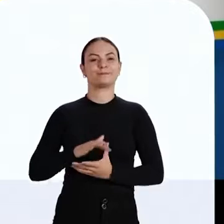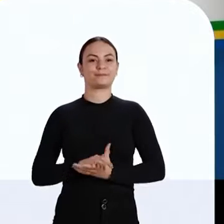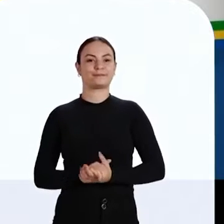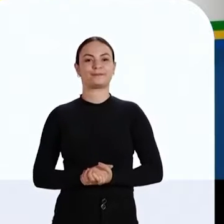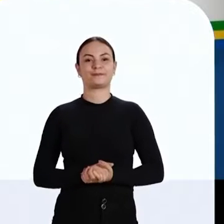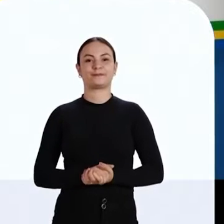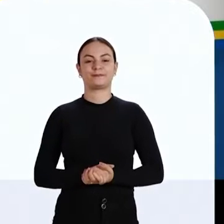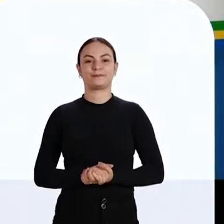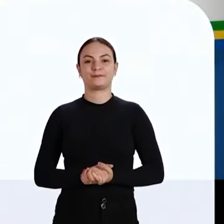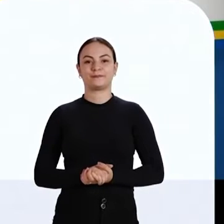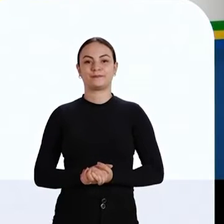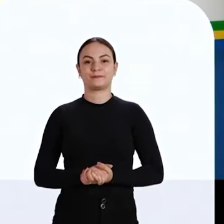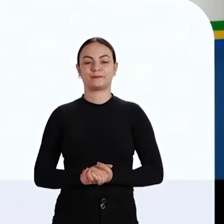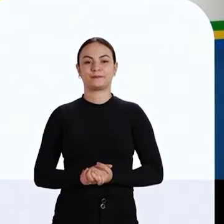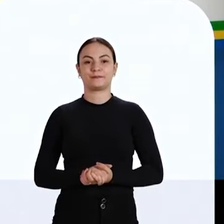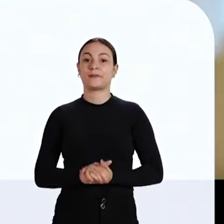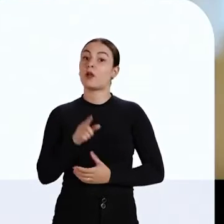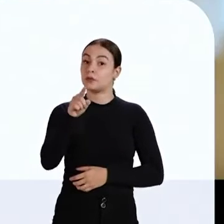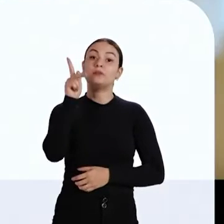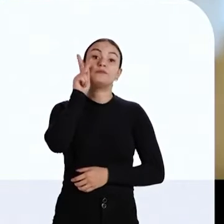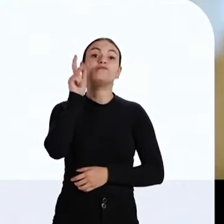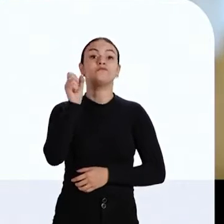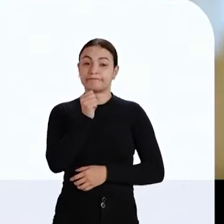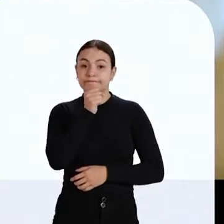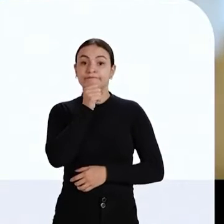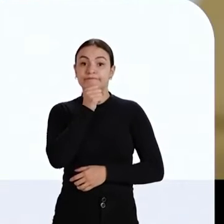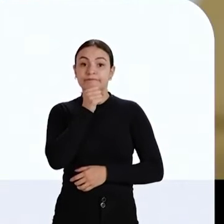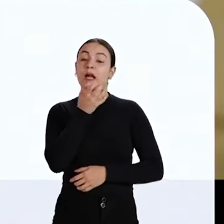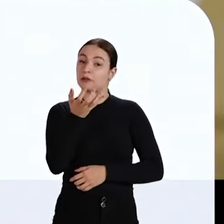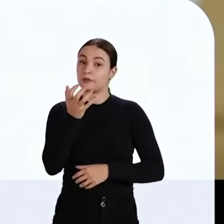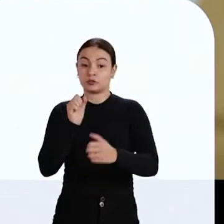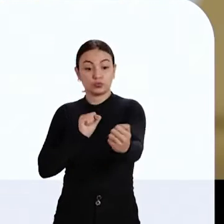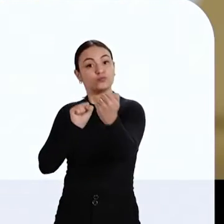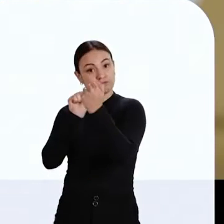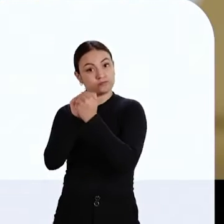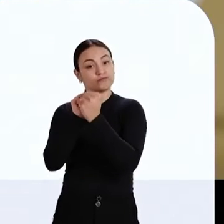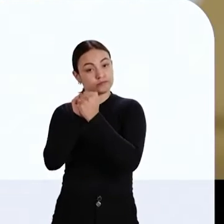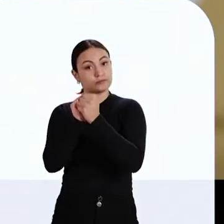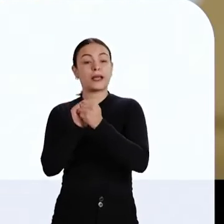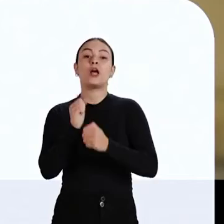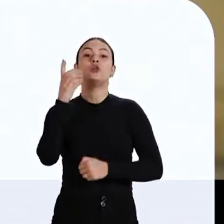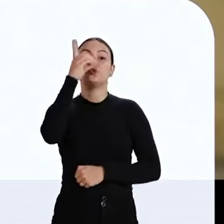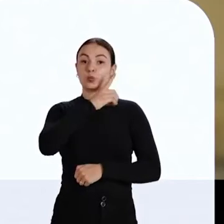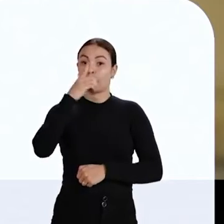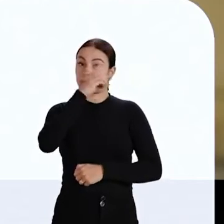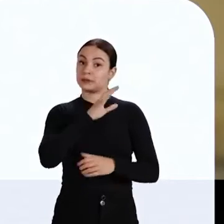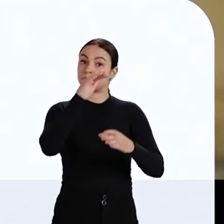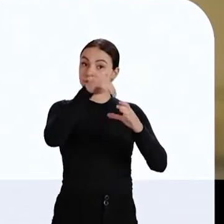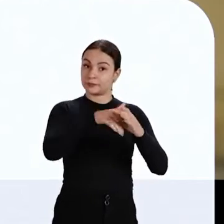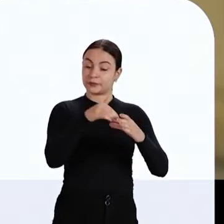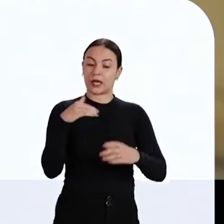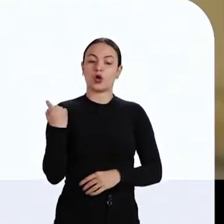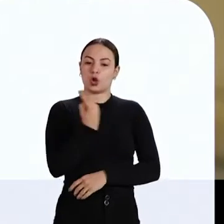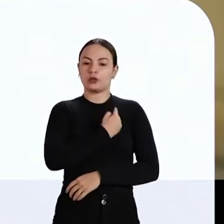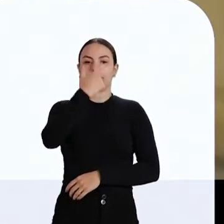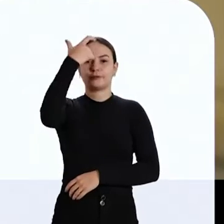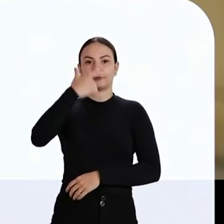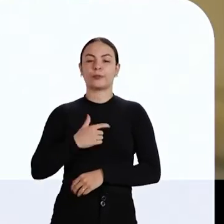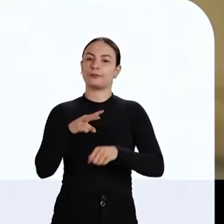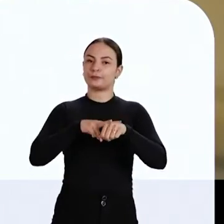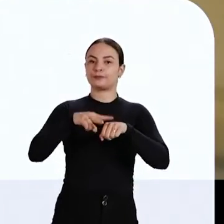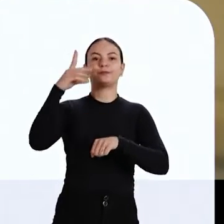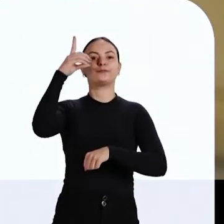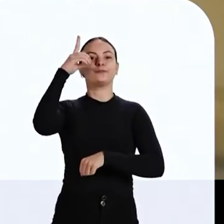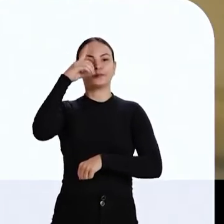Marcos Rogério. Você é de Porto Velho, quero você junto comigo. E no domingo da eleição, somos